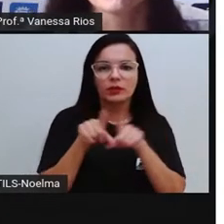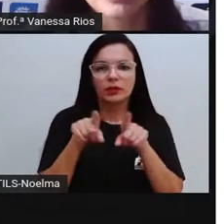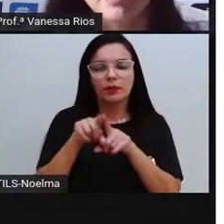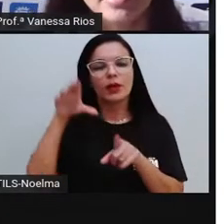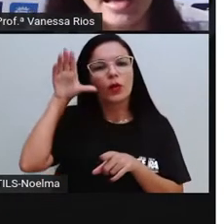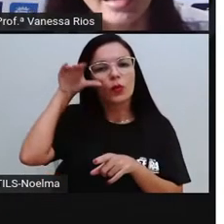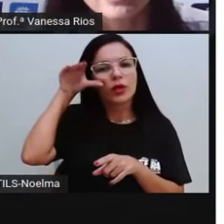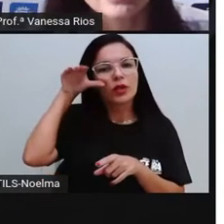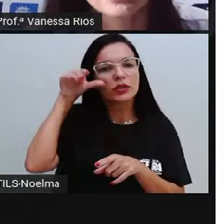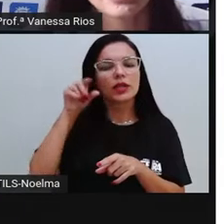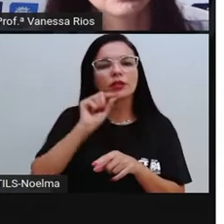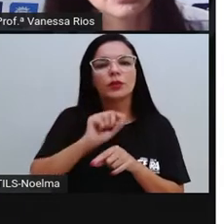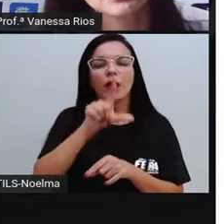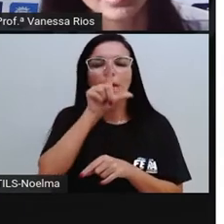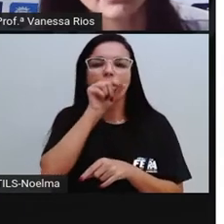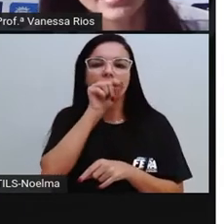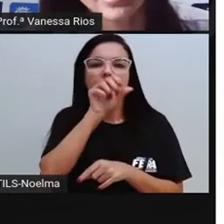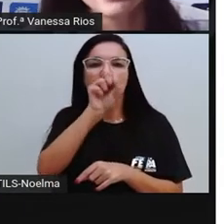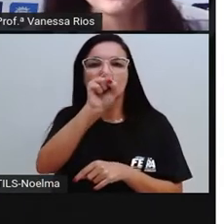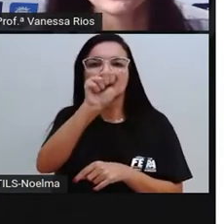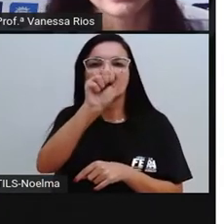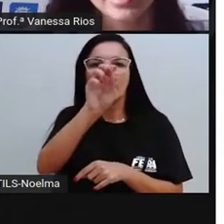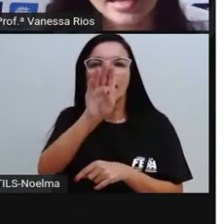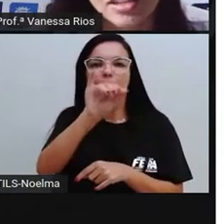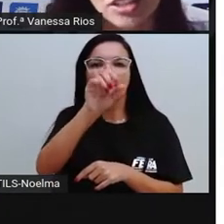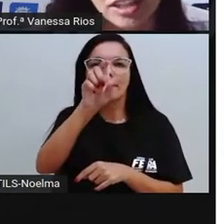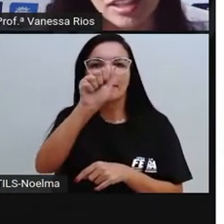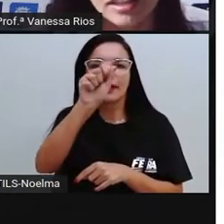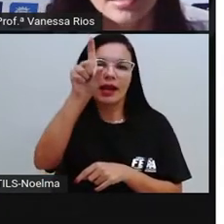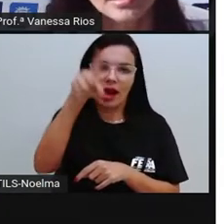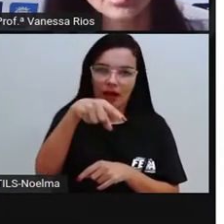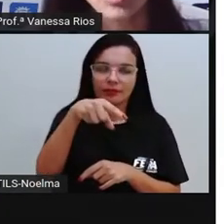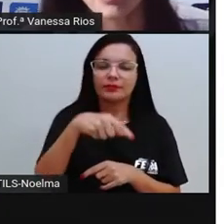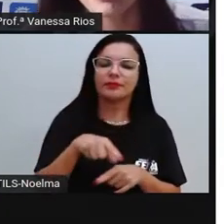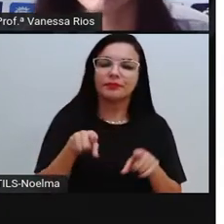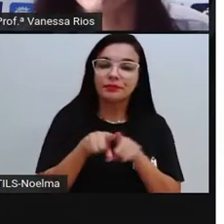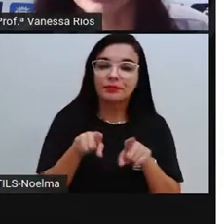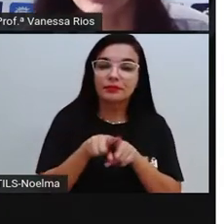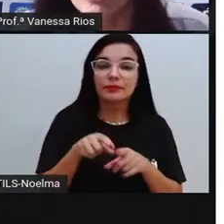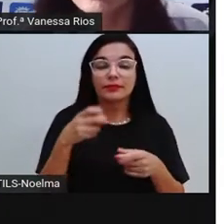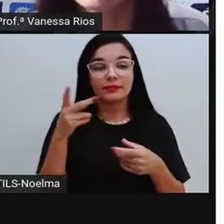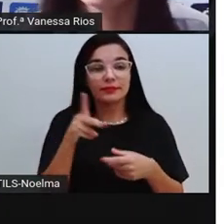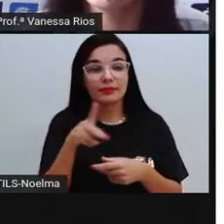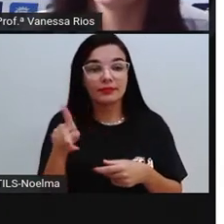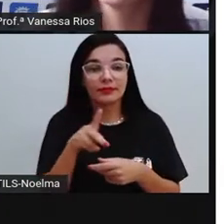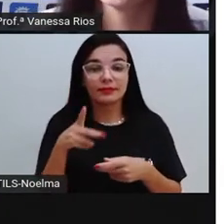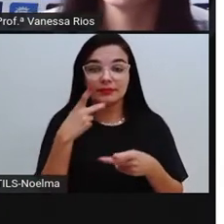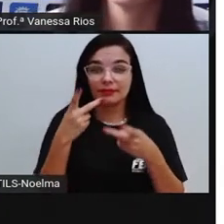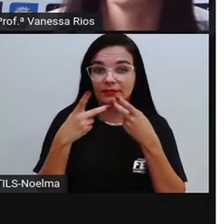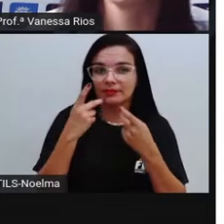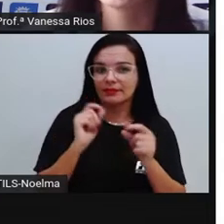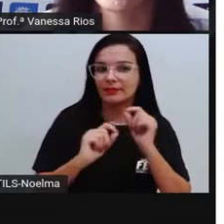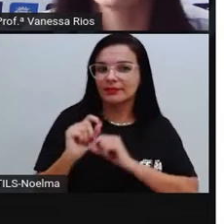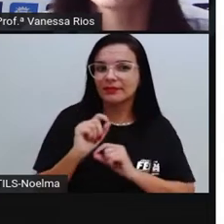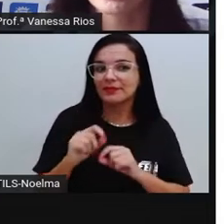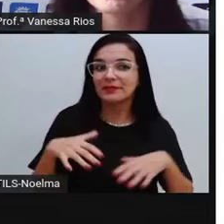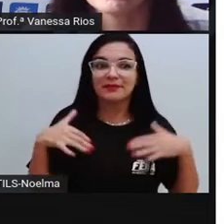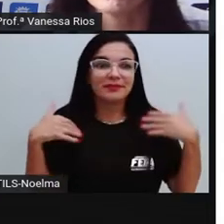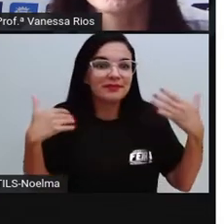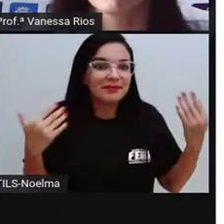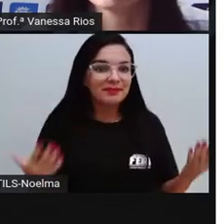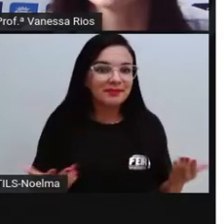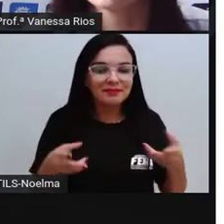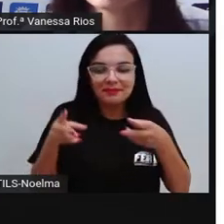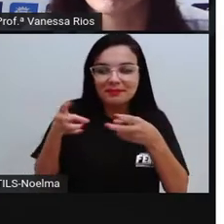sobre o sabiá, e nesse caso aí o sabiá laranjeira. E como a Pró falou, qual o motivo de estarmos